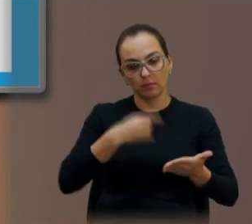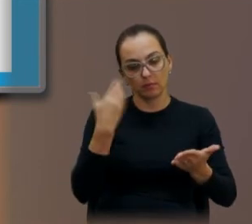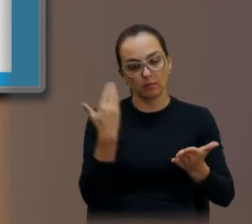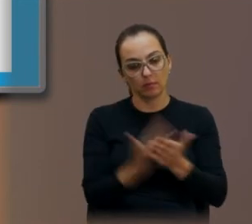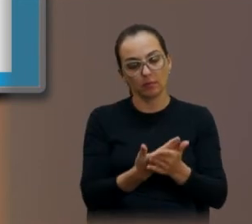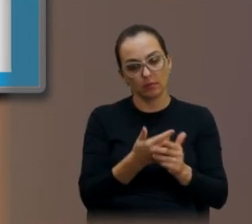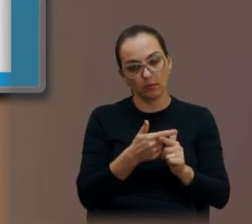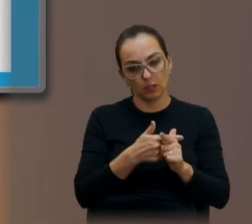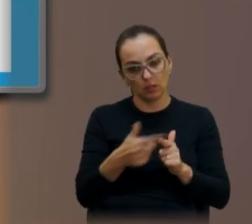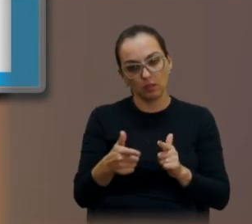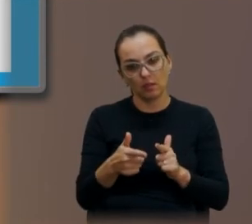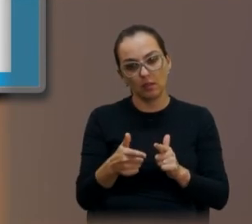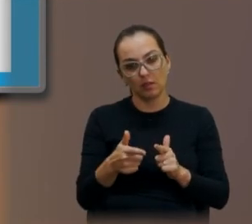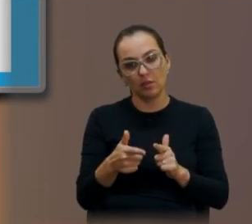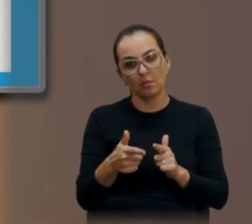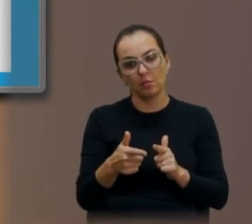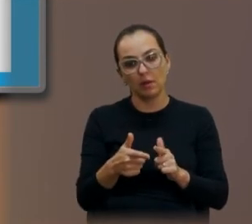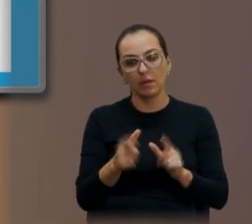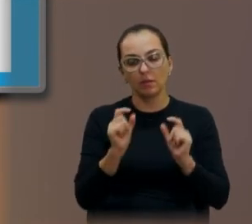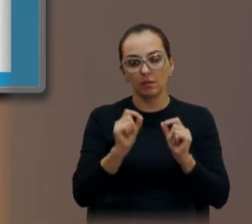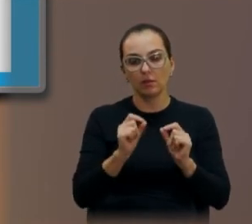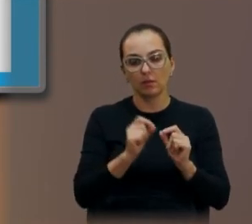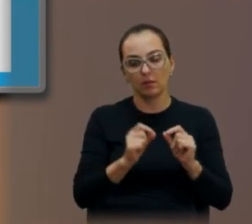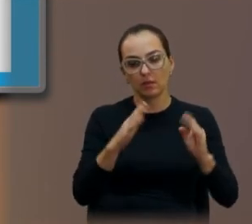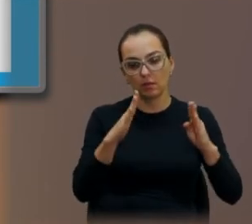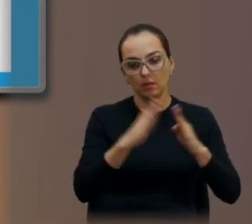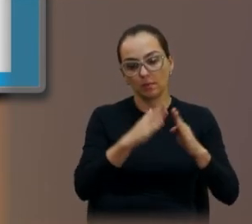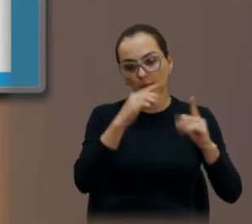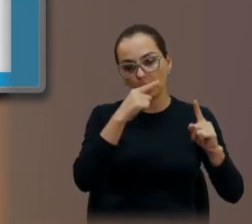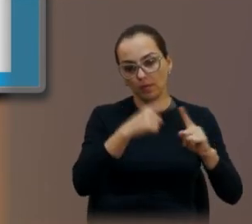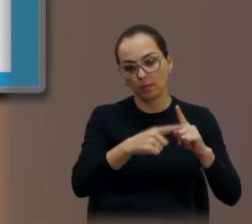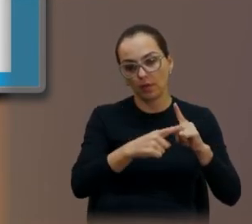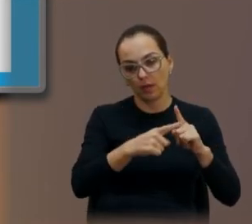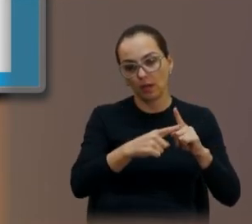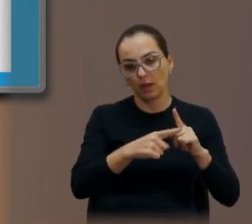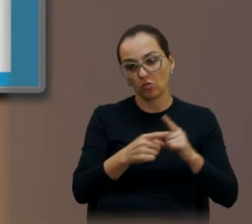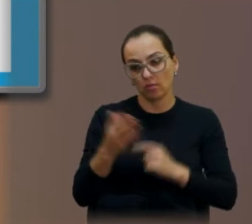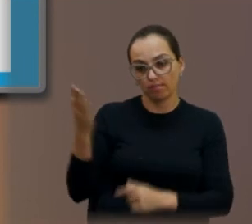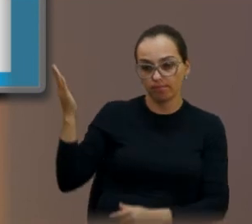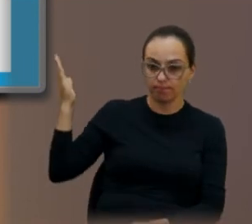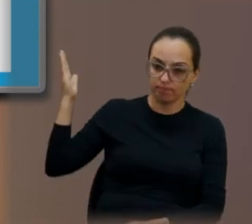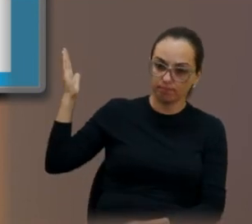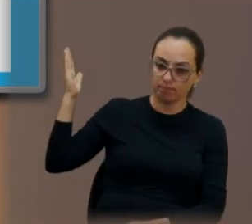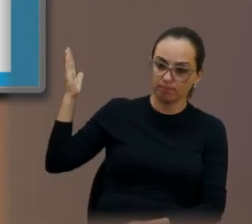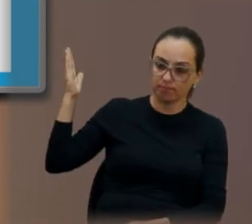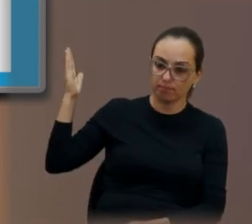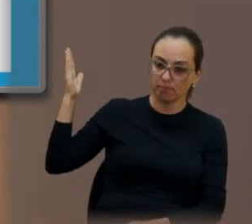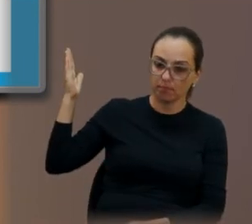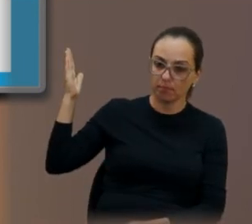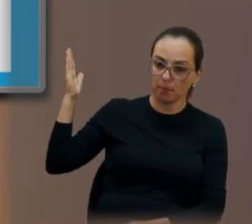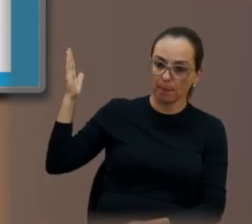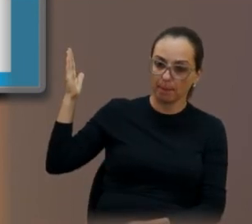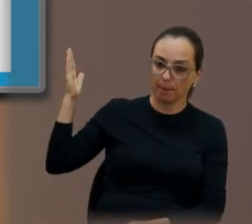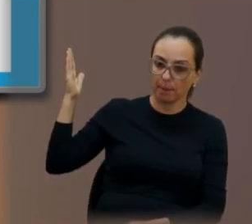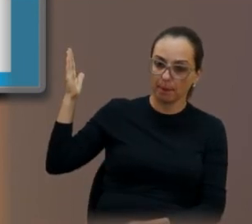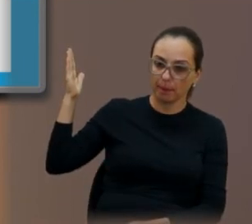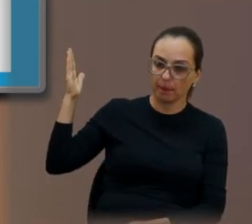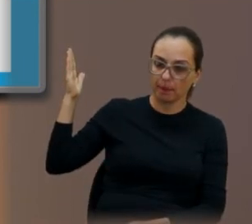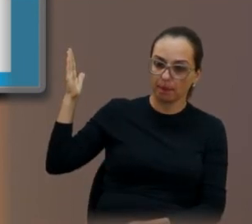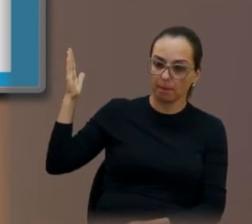santuário de Shostem. O que acontece? O loteador do lado tinha